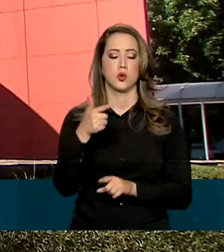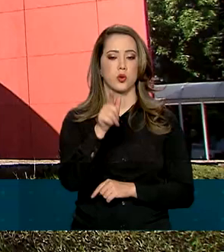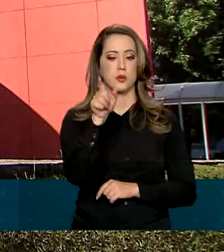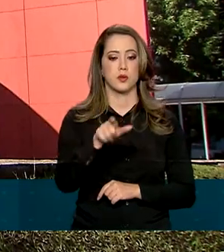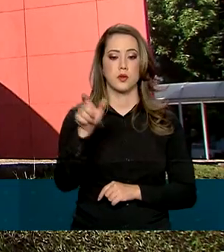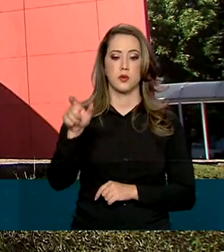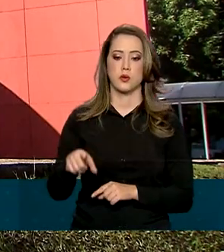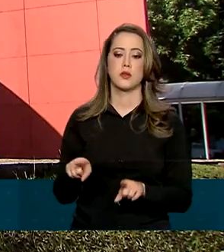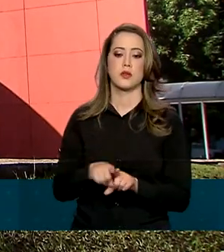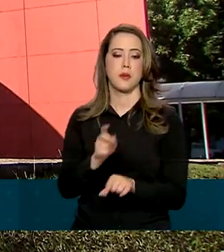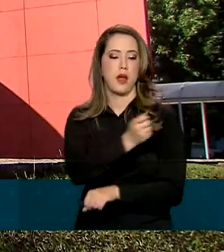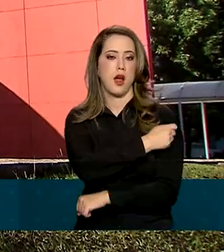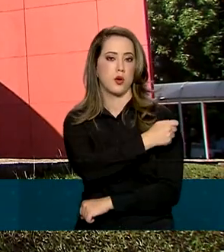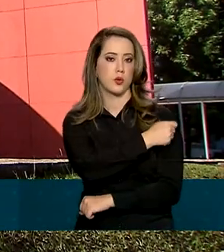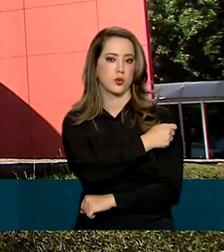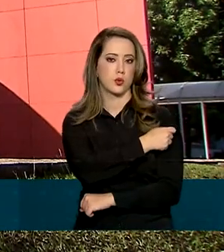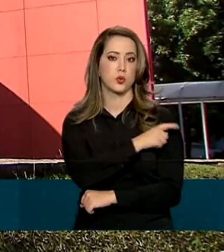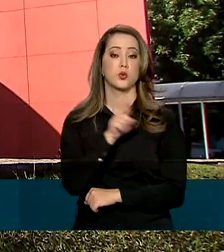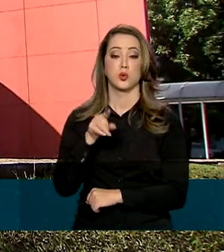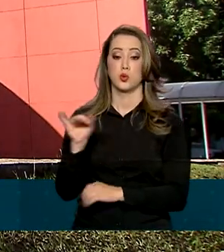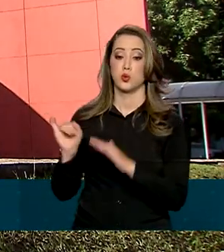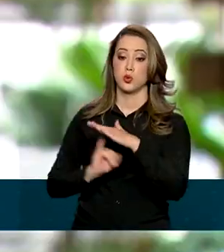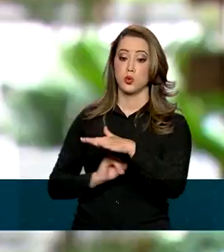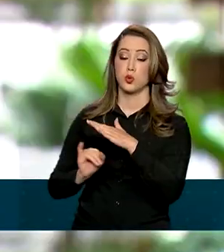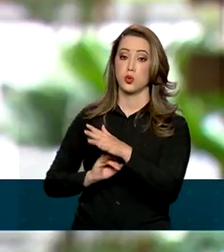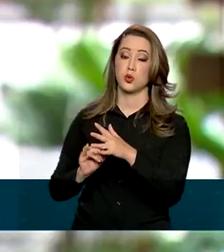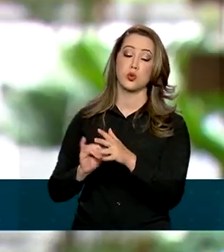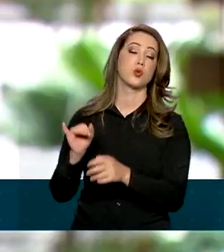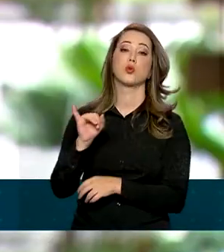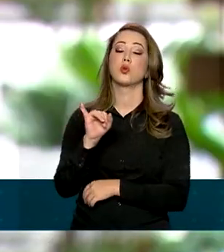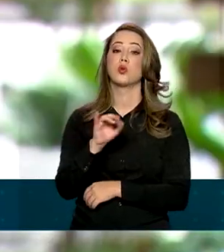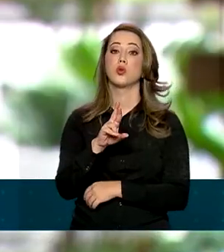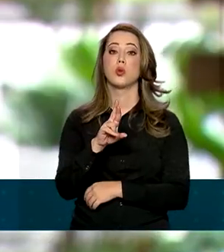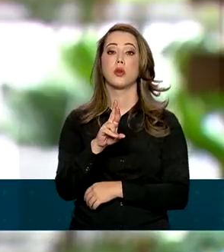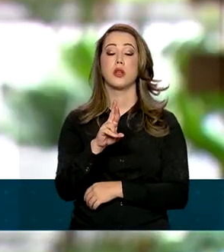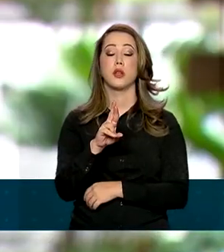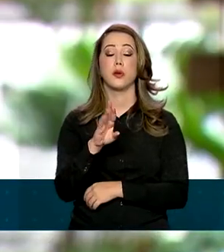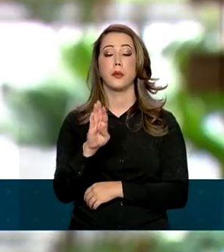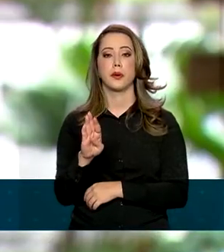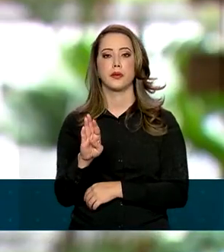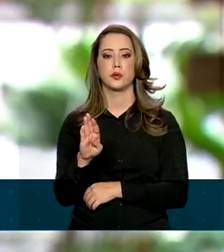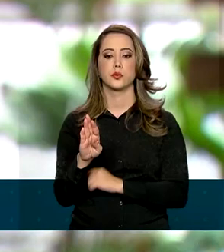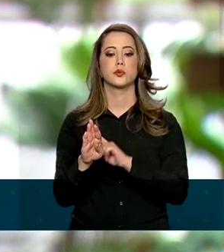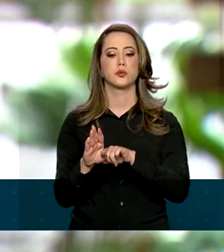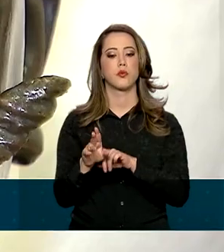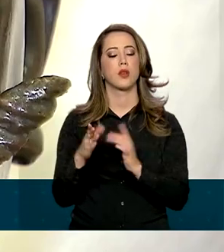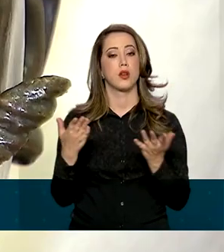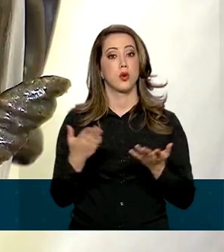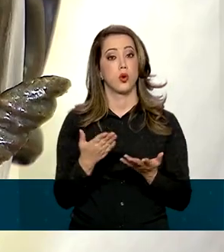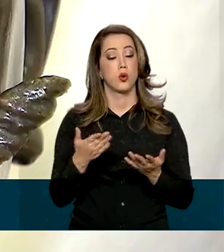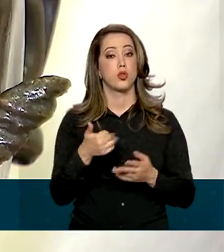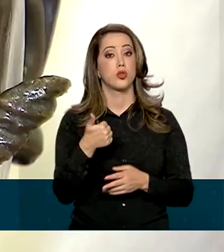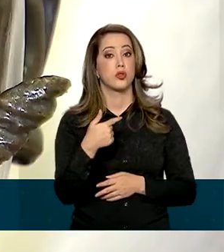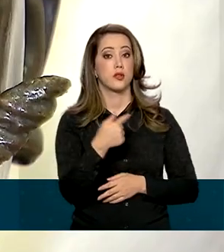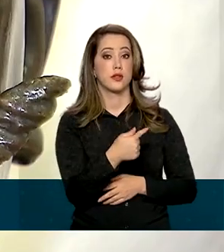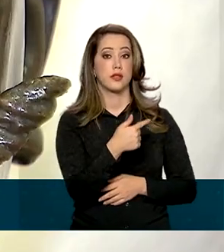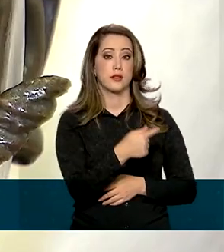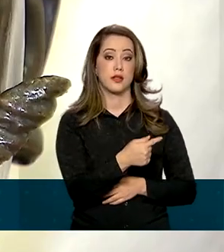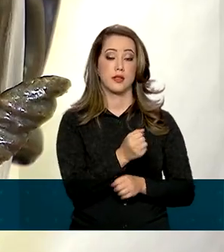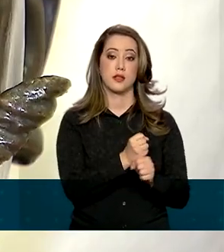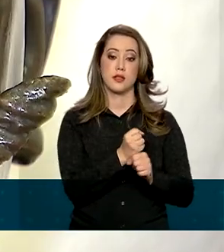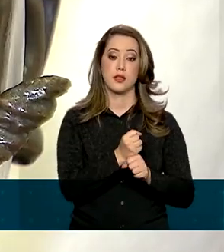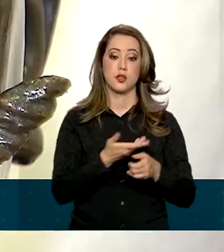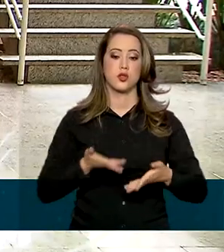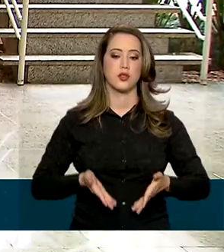Branco, a Escola Diplomática do Brasil. A data marca os 177 anos de nascimento de